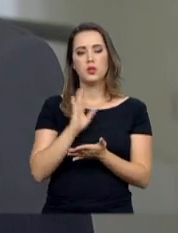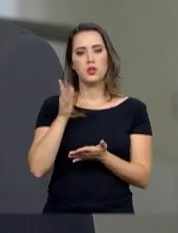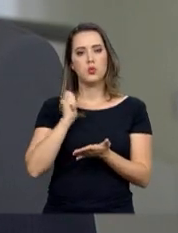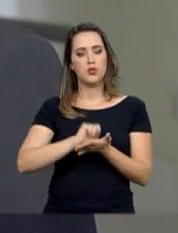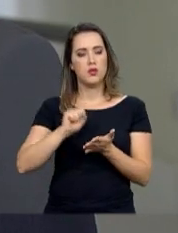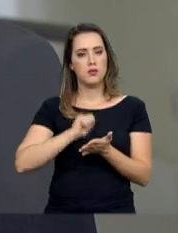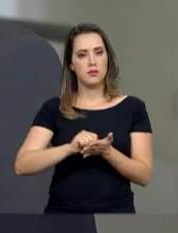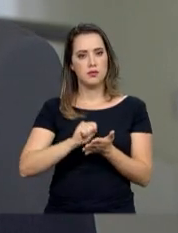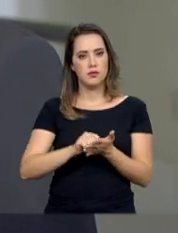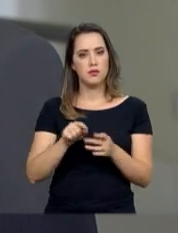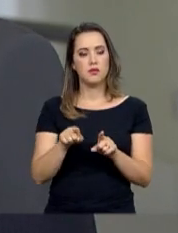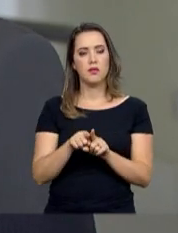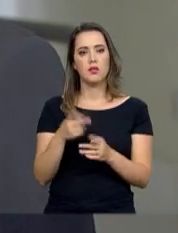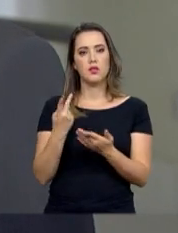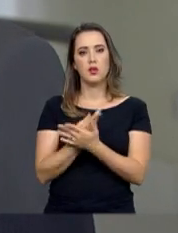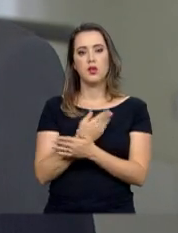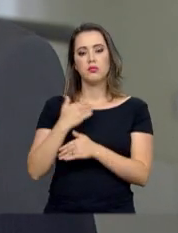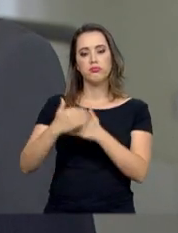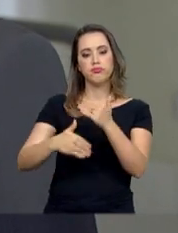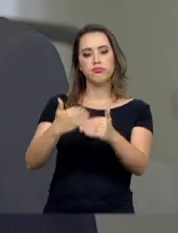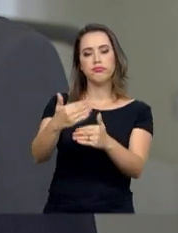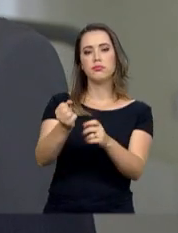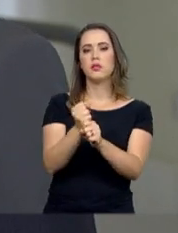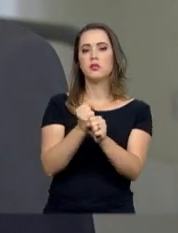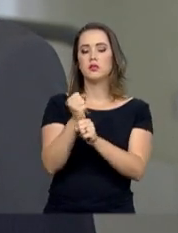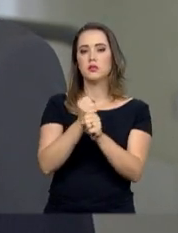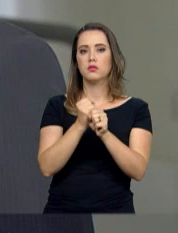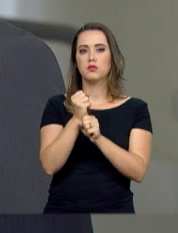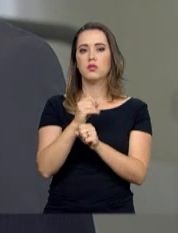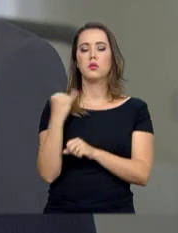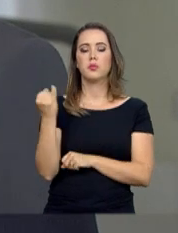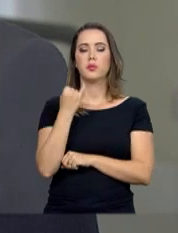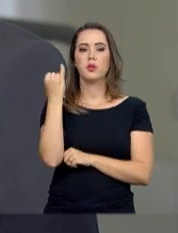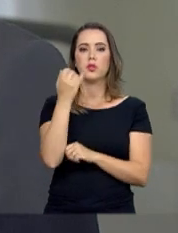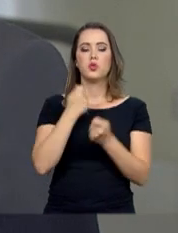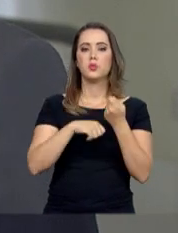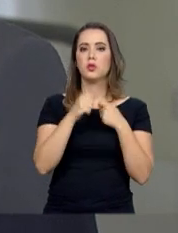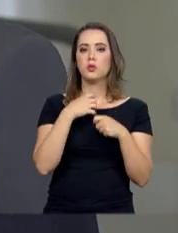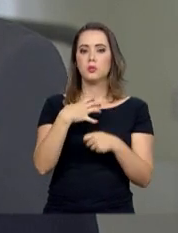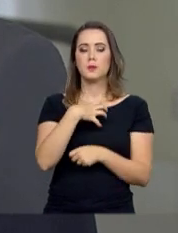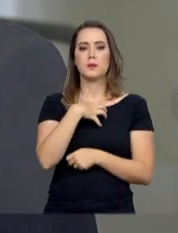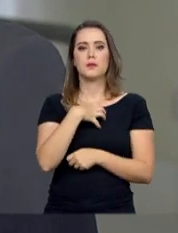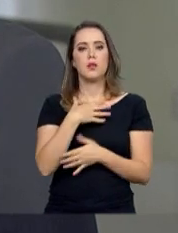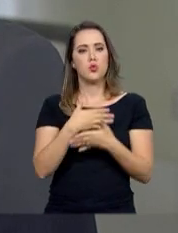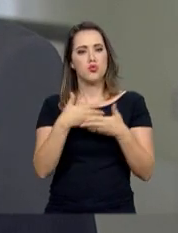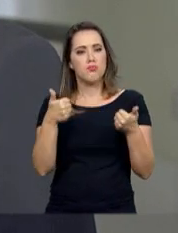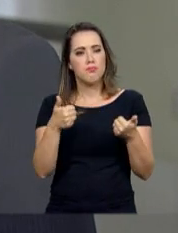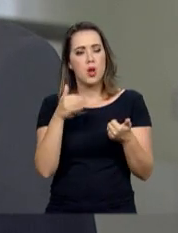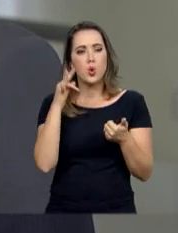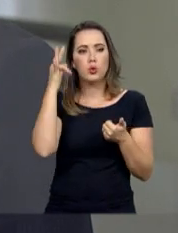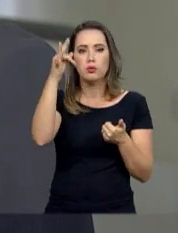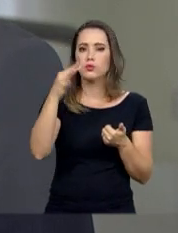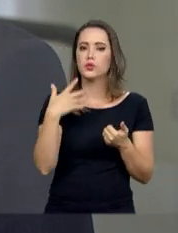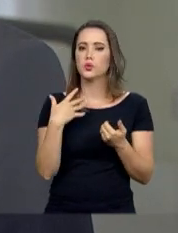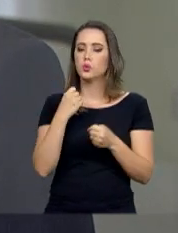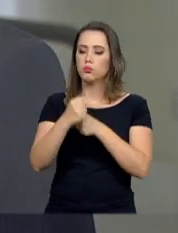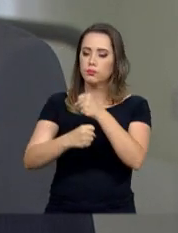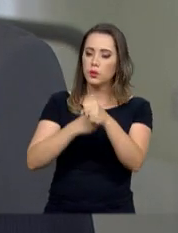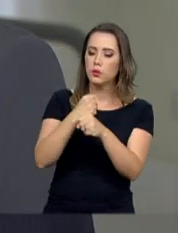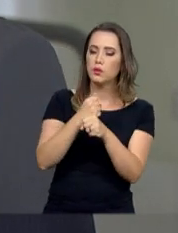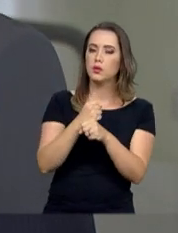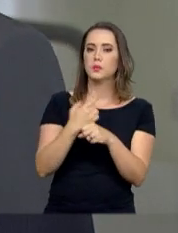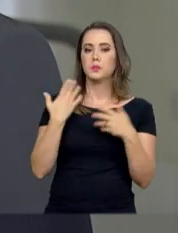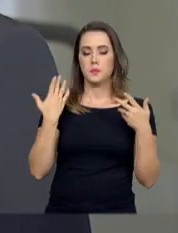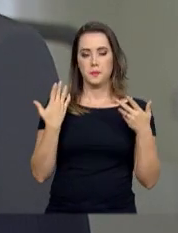assinados, investimentos que vão acontecer nos próximos anos, cuja repercussão econômica vai ser sentida nos próximos anos pelo próximo